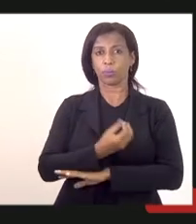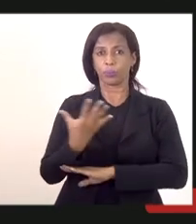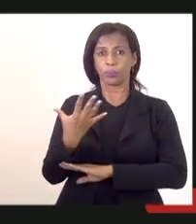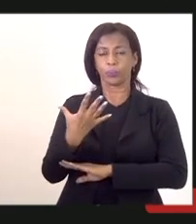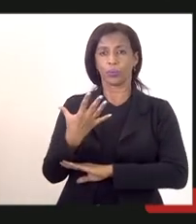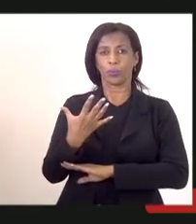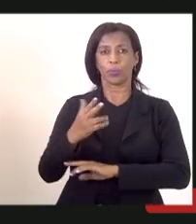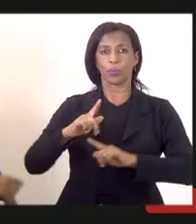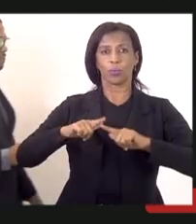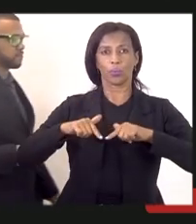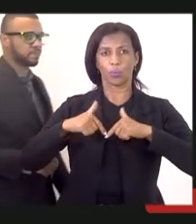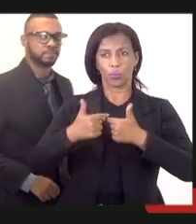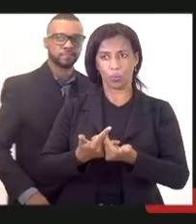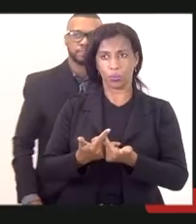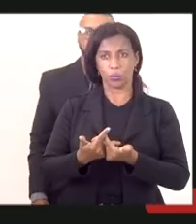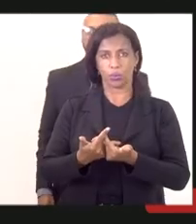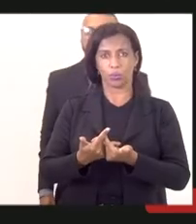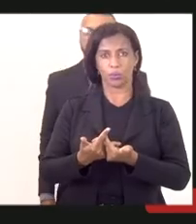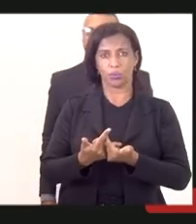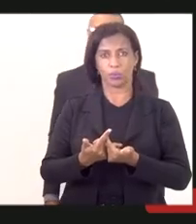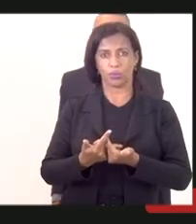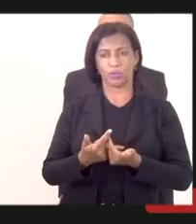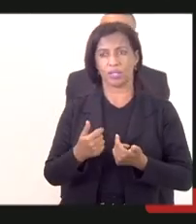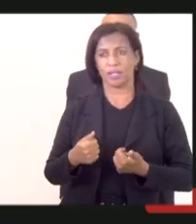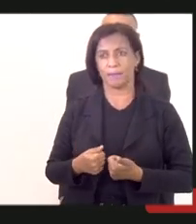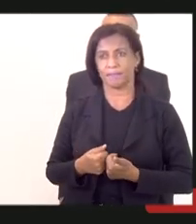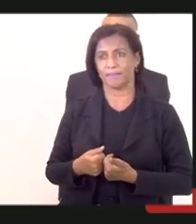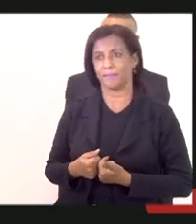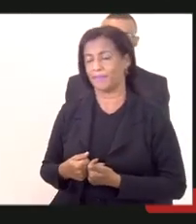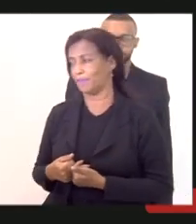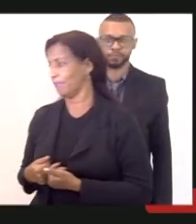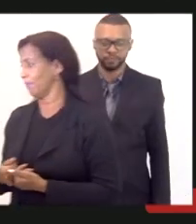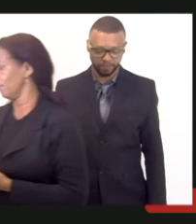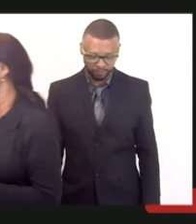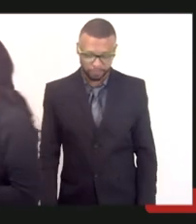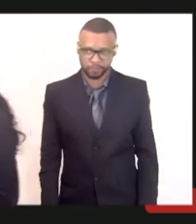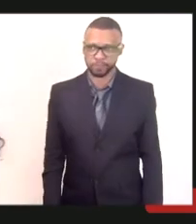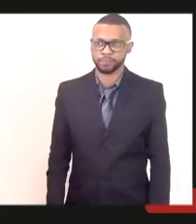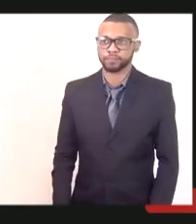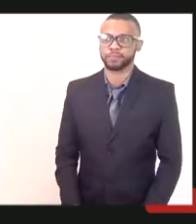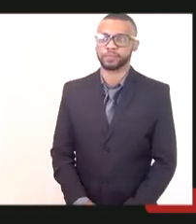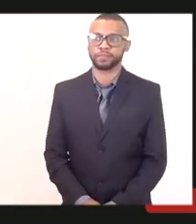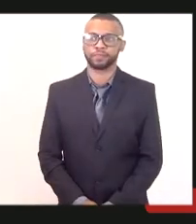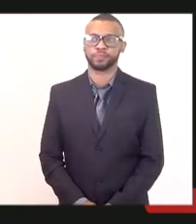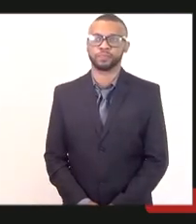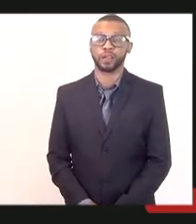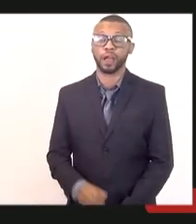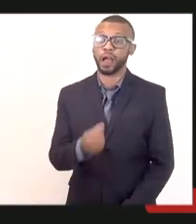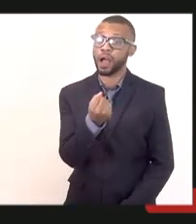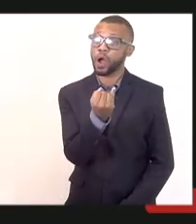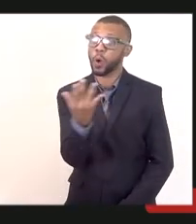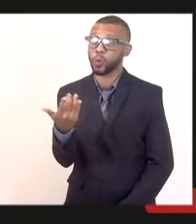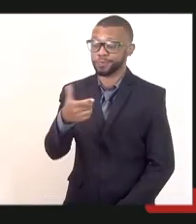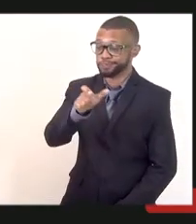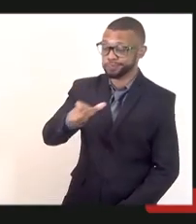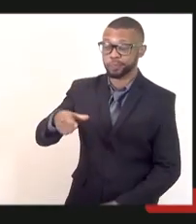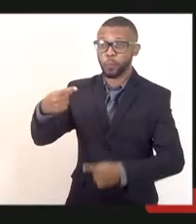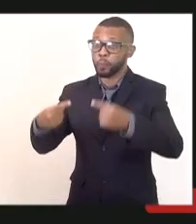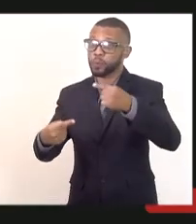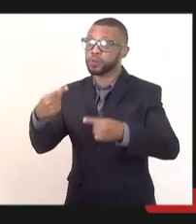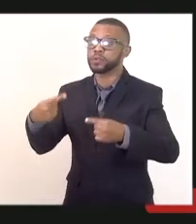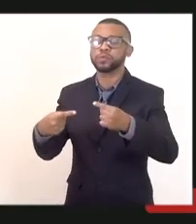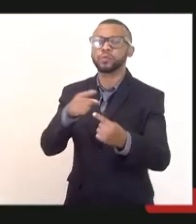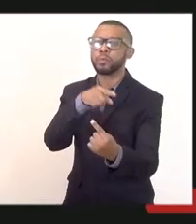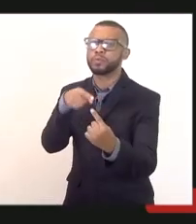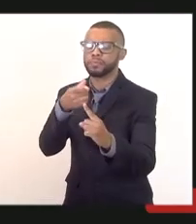usam, não estou dizendo que seja o caso aqui, quero deixar bem claro, alguns políticos para que possam fazer pressão. E aí eu